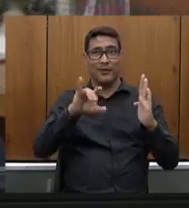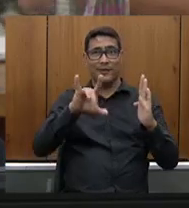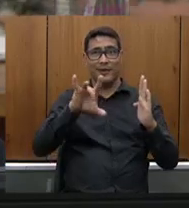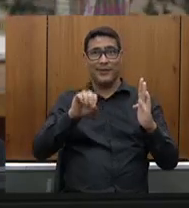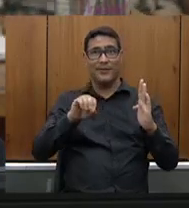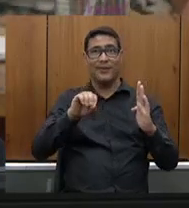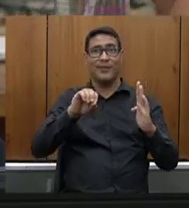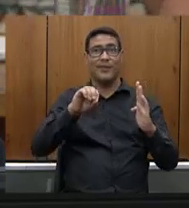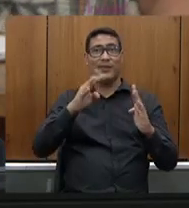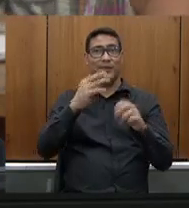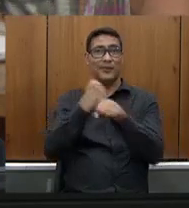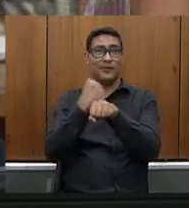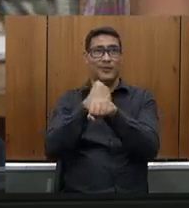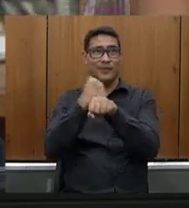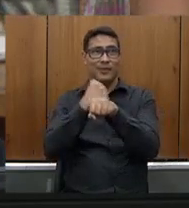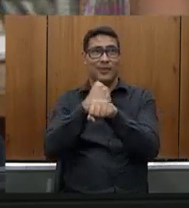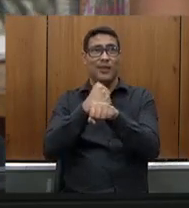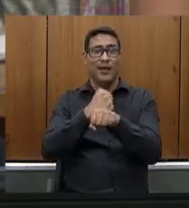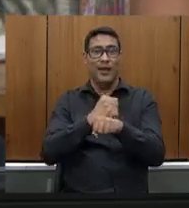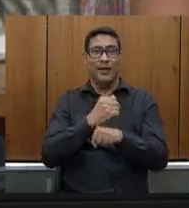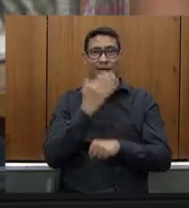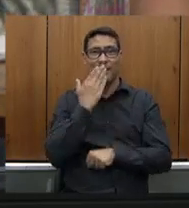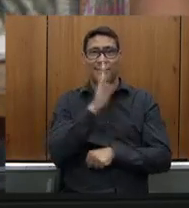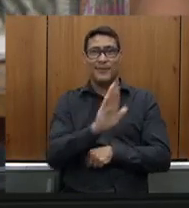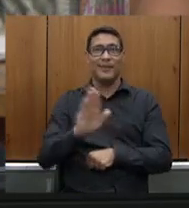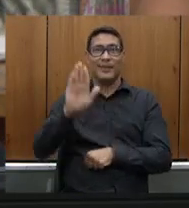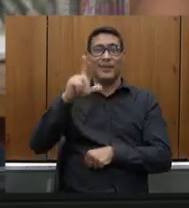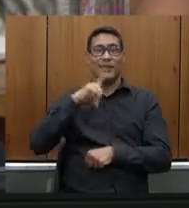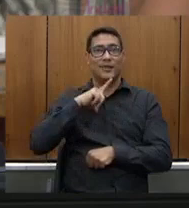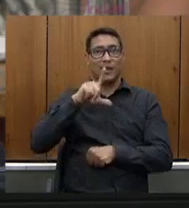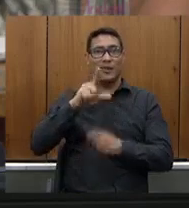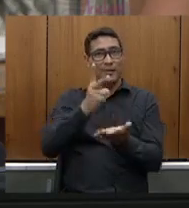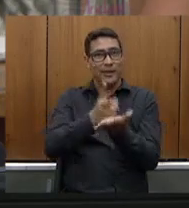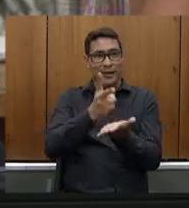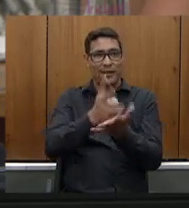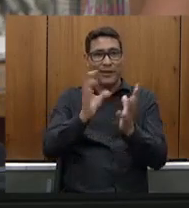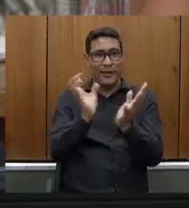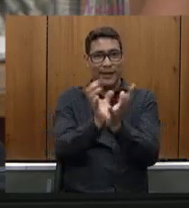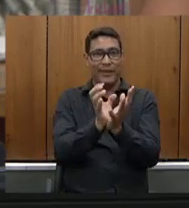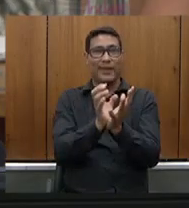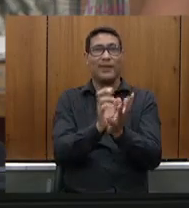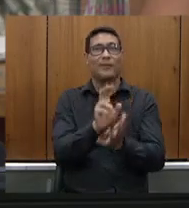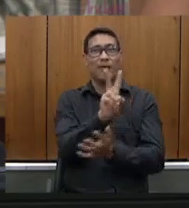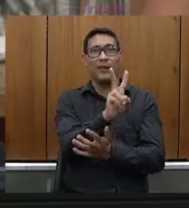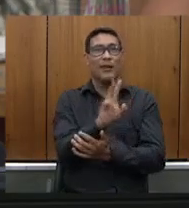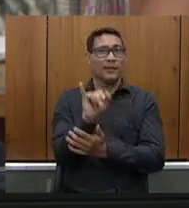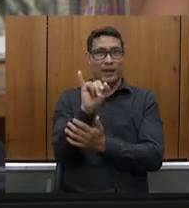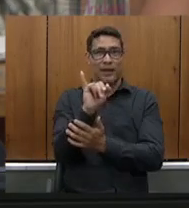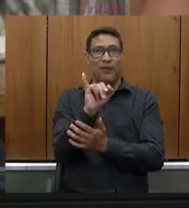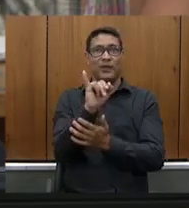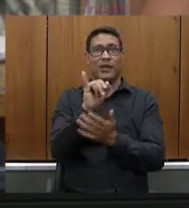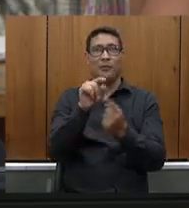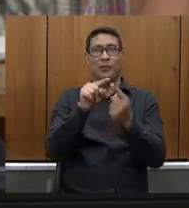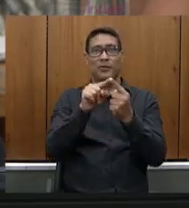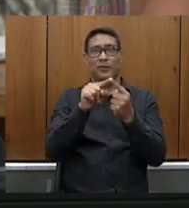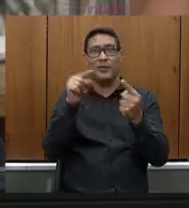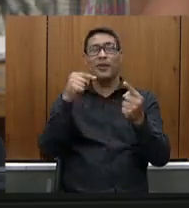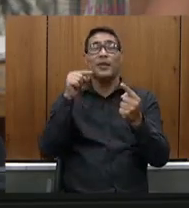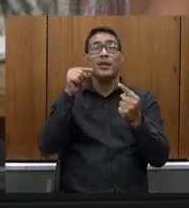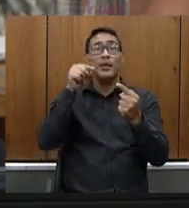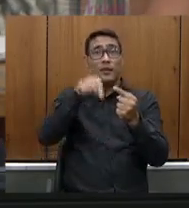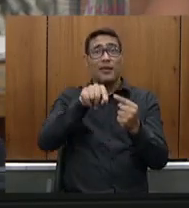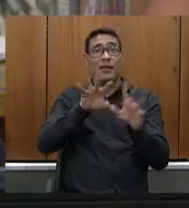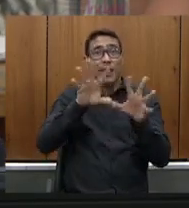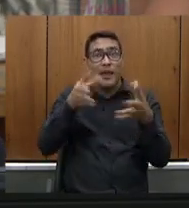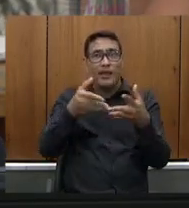anos que o meu compromisso na secretaria e da nossa equipe vai ser combater esses vazios da rede fazer